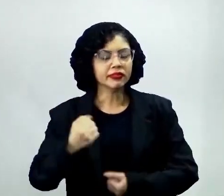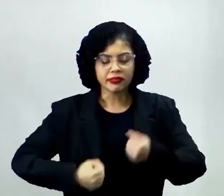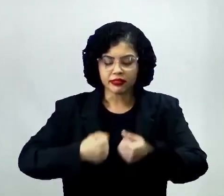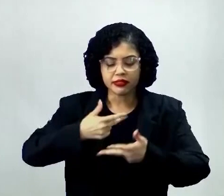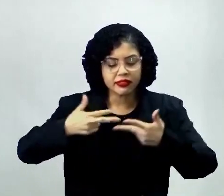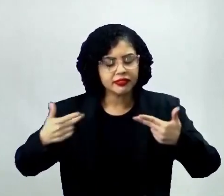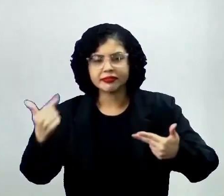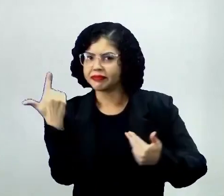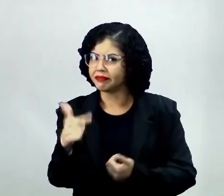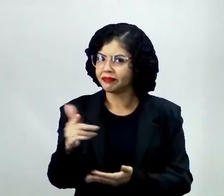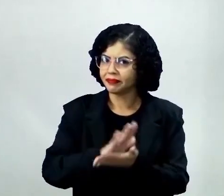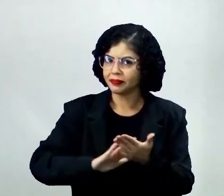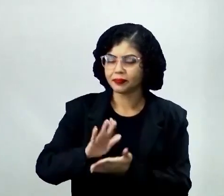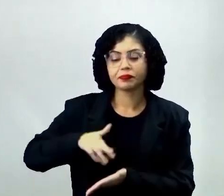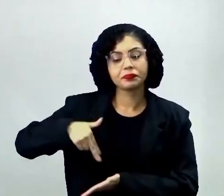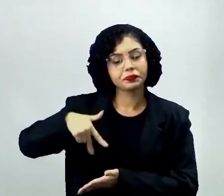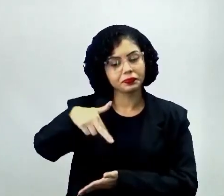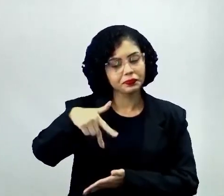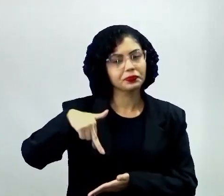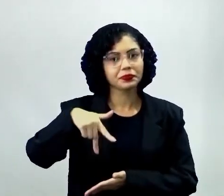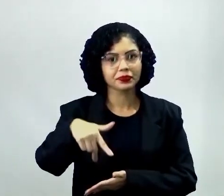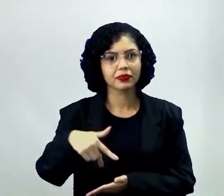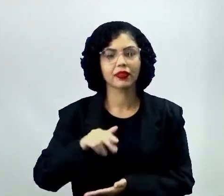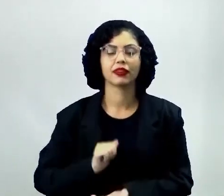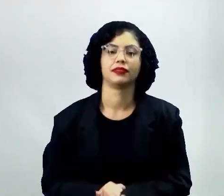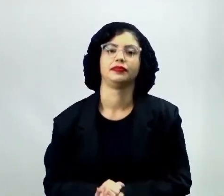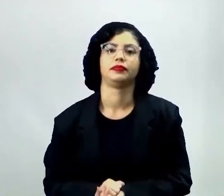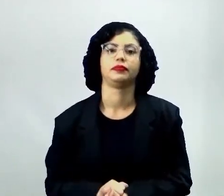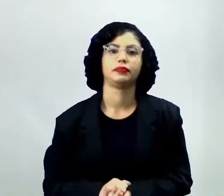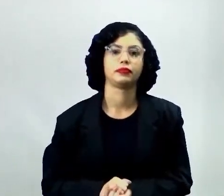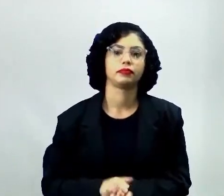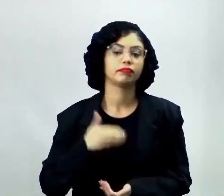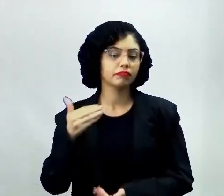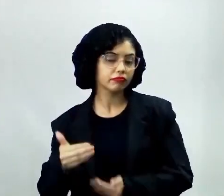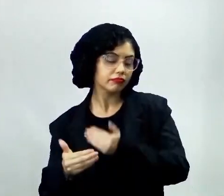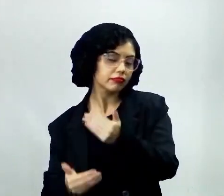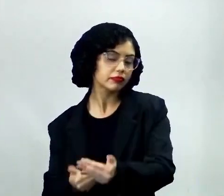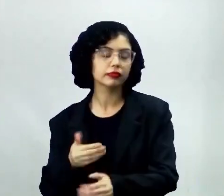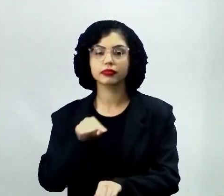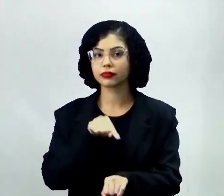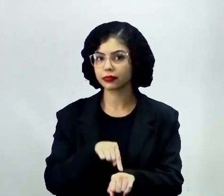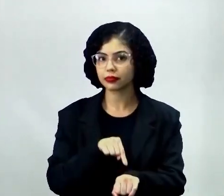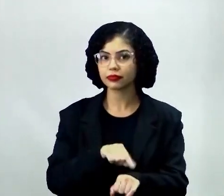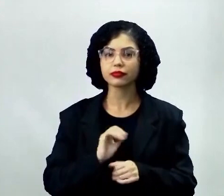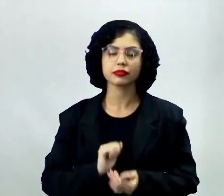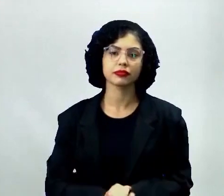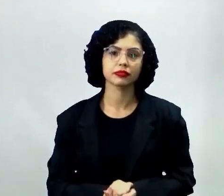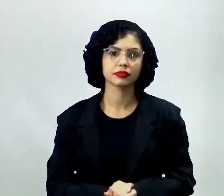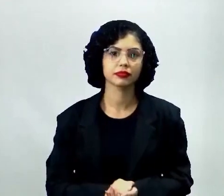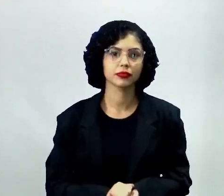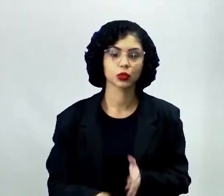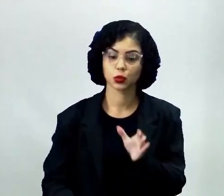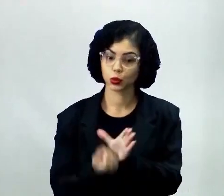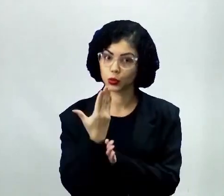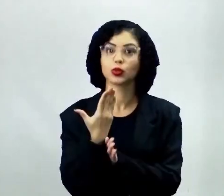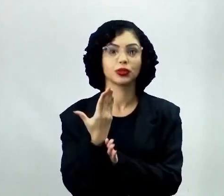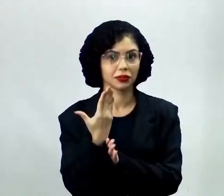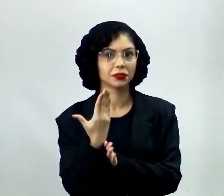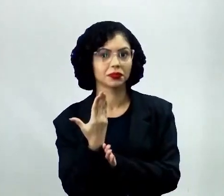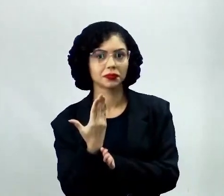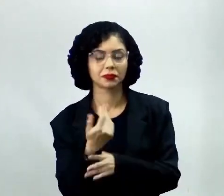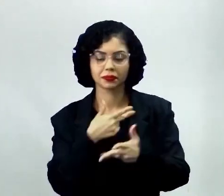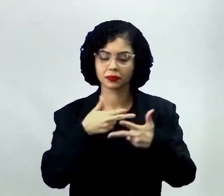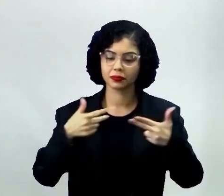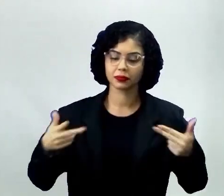transportes, então eles andavam a pé e com o passar do tempo é que foi surgindo esses